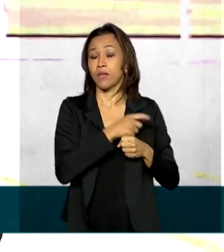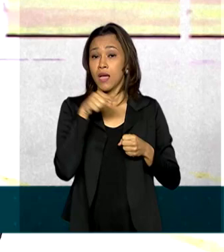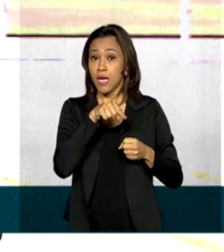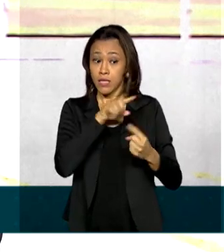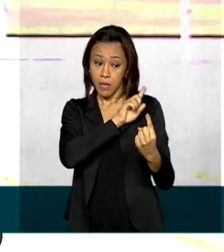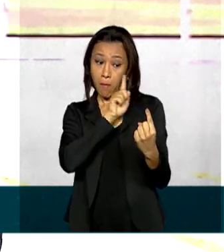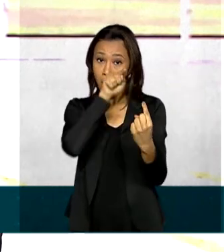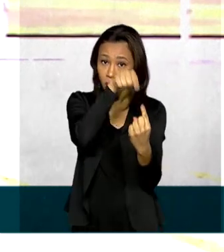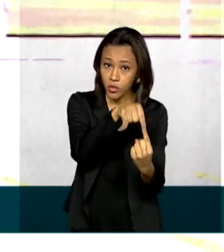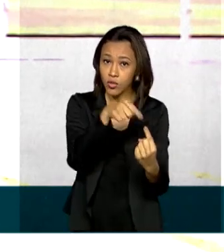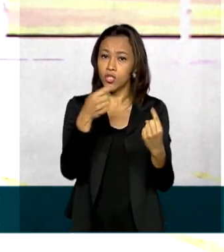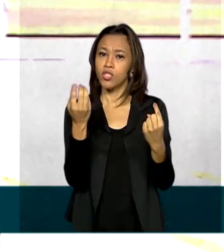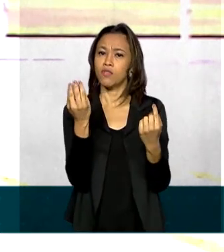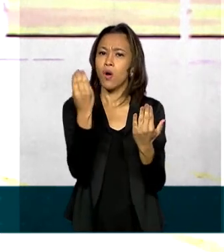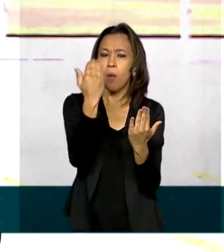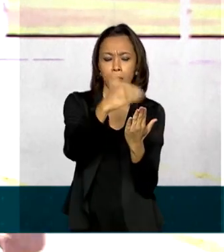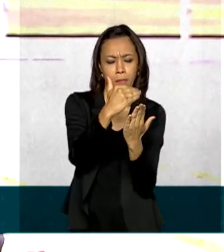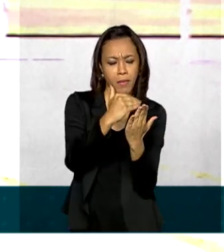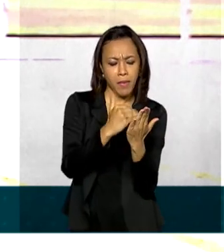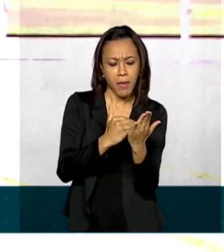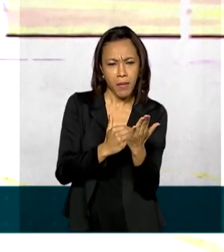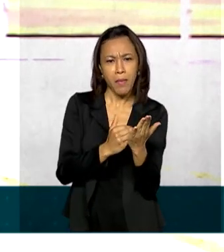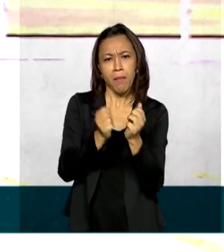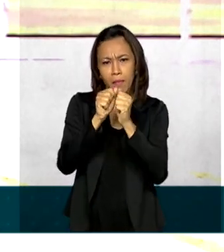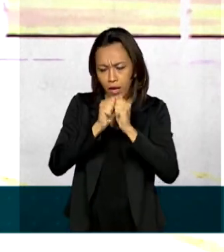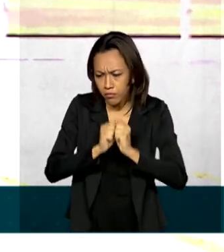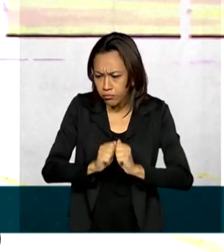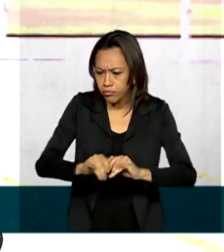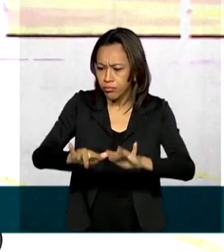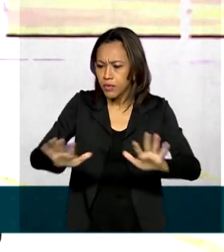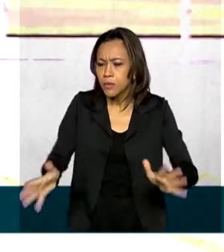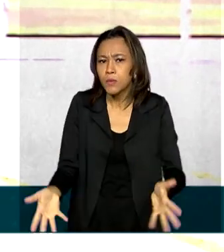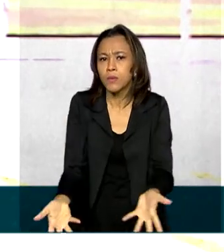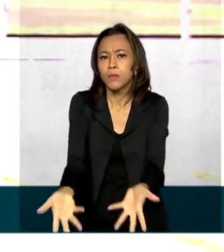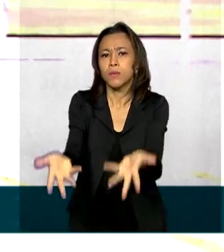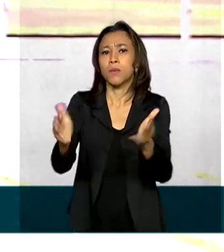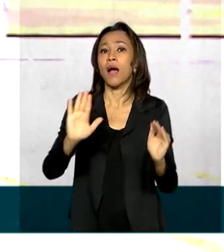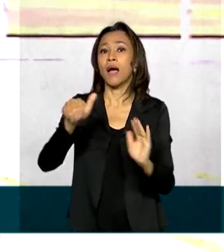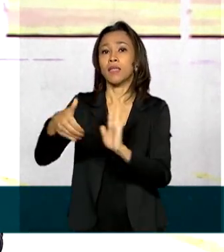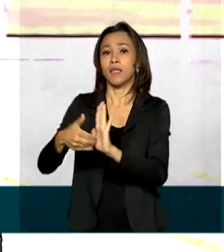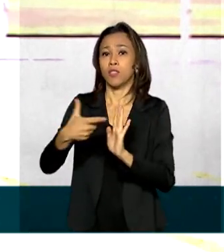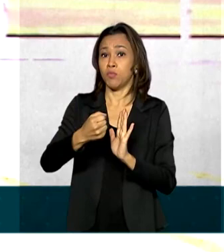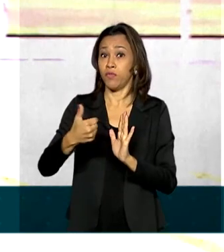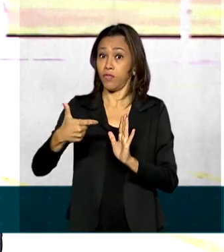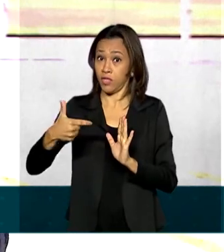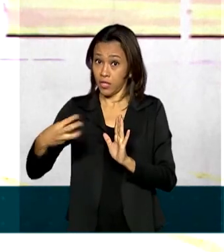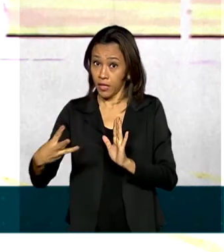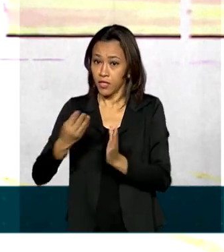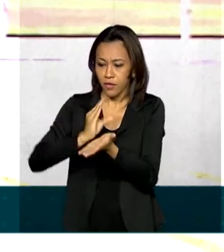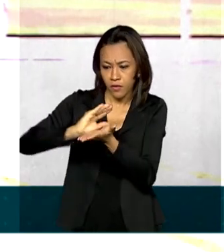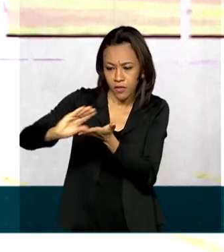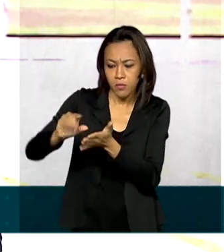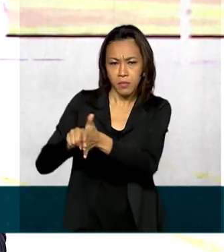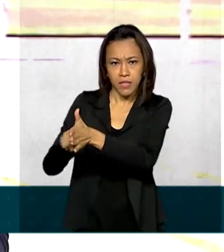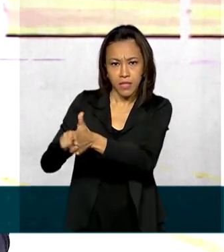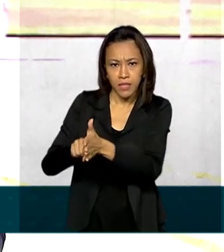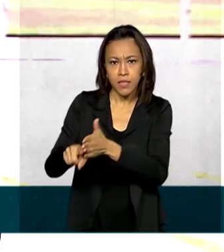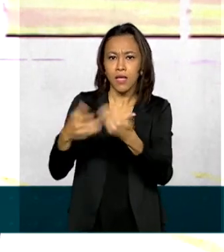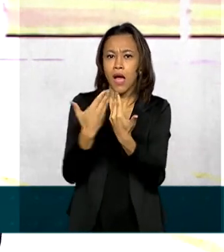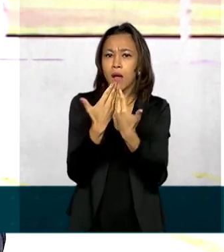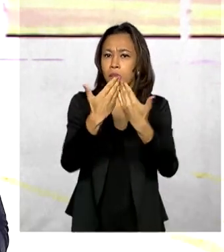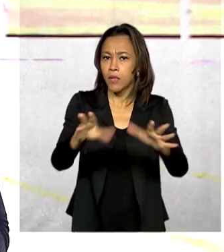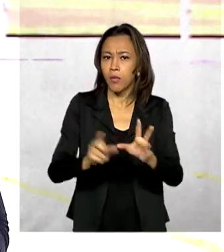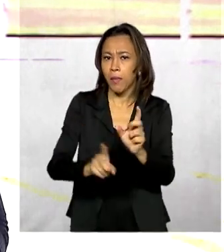metas e ações para expandir o setor até 2023, com investimento em pesquisa, abertura de mercado e